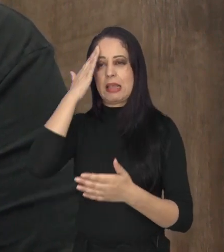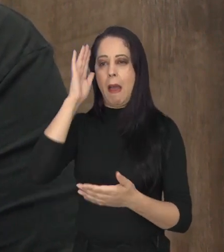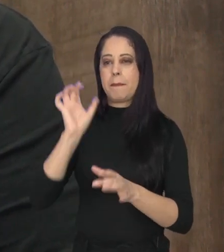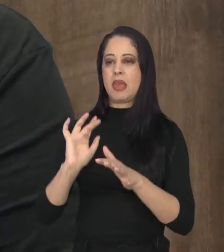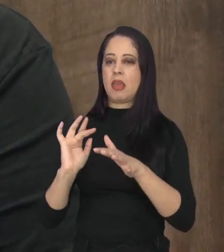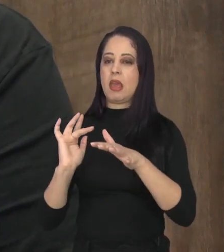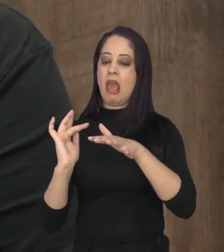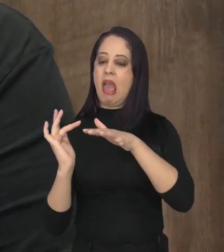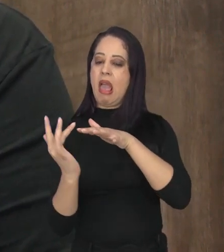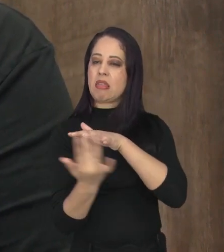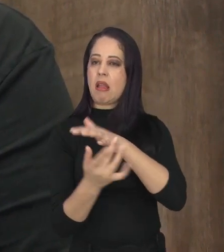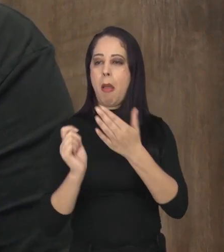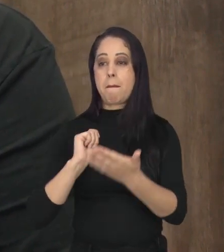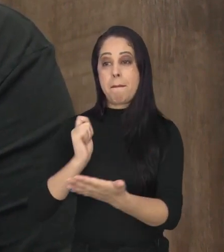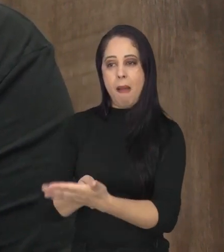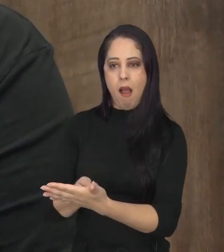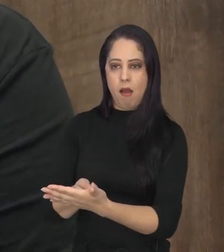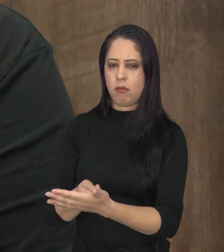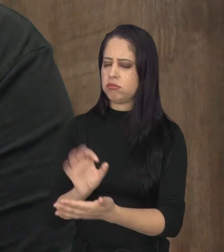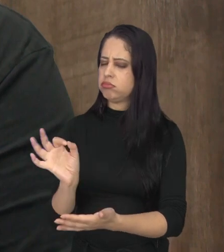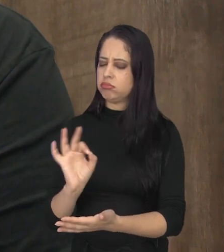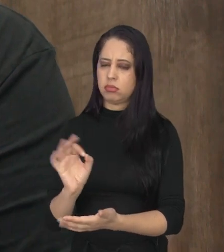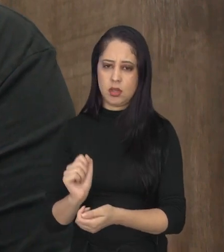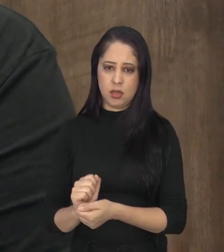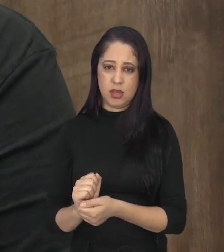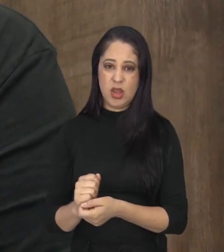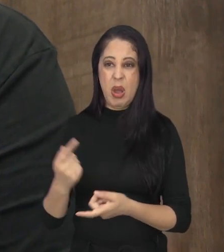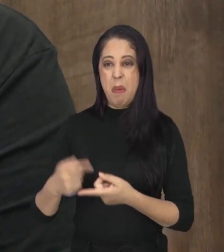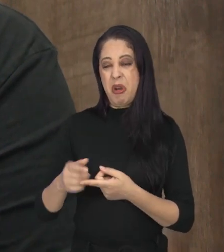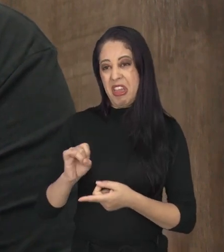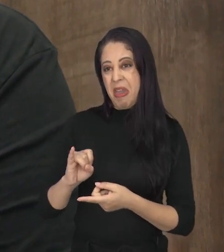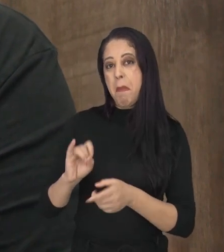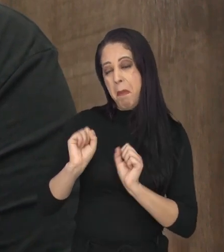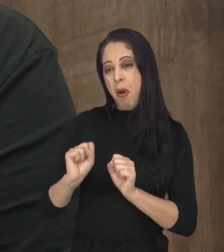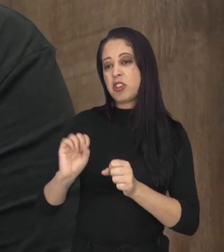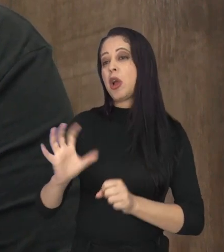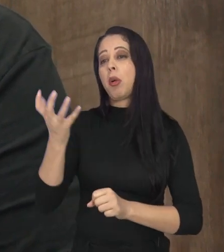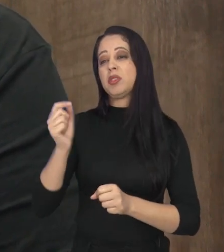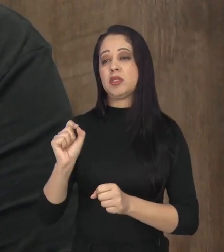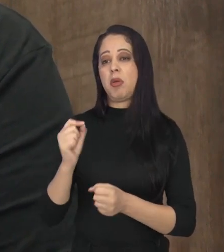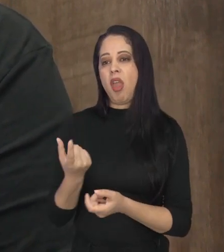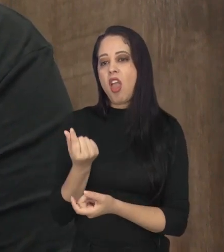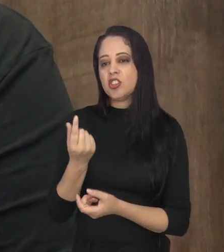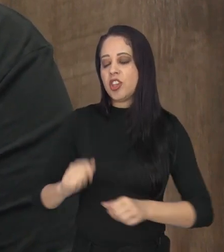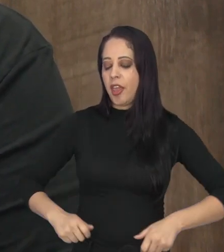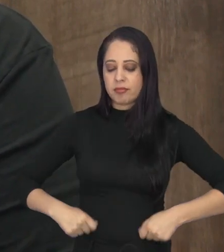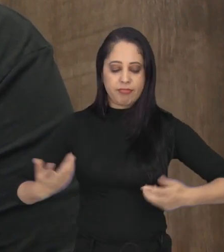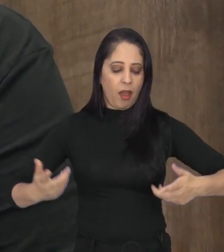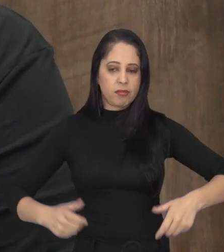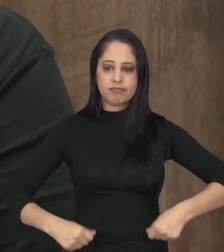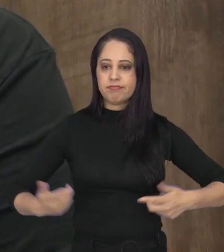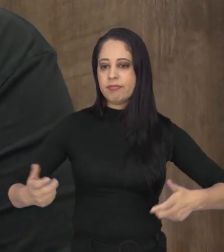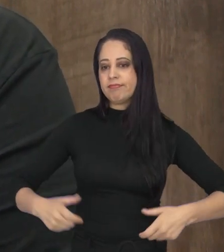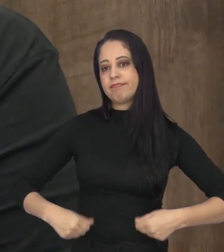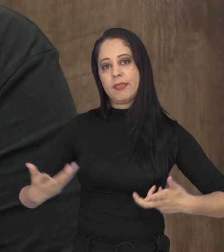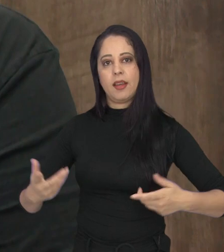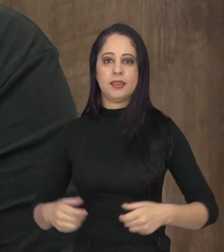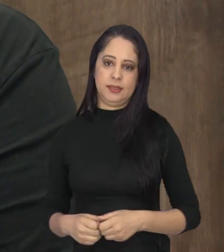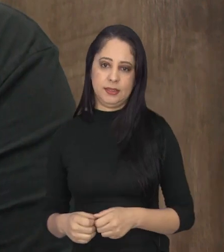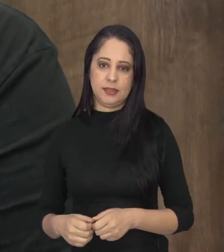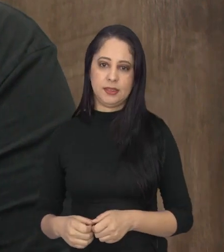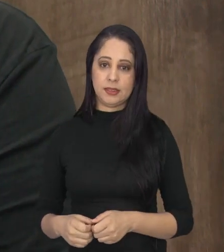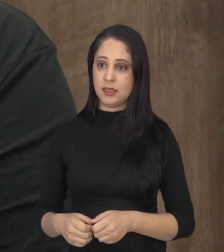famosa mídia paga, que também tem um risco muito grande de gastar dinheiro de forma equivocada. Então, a gente também